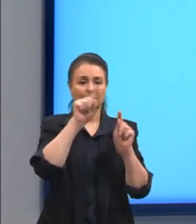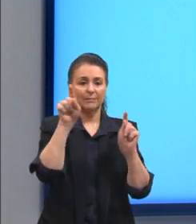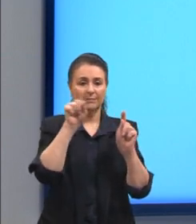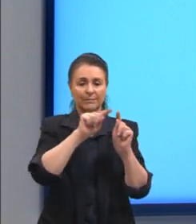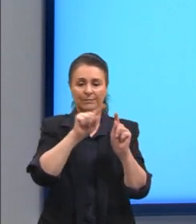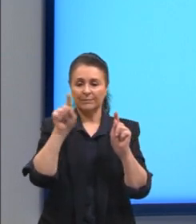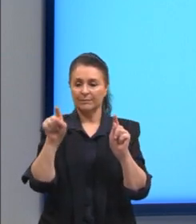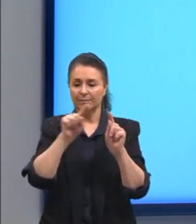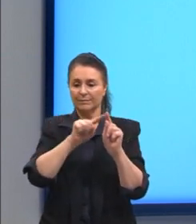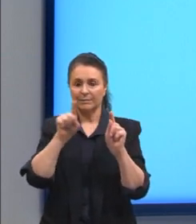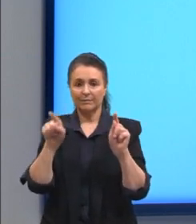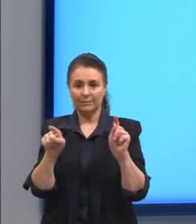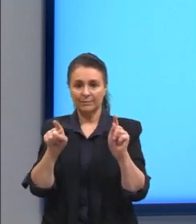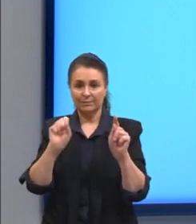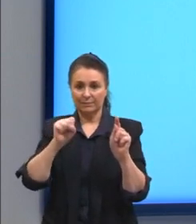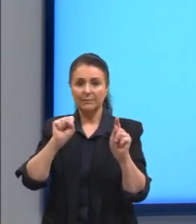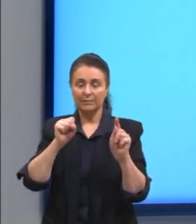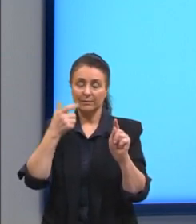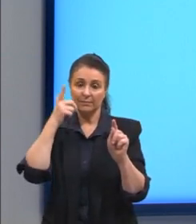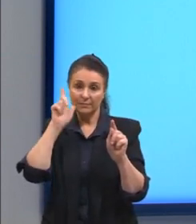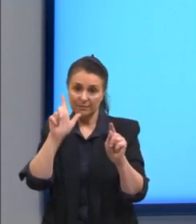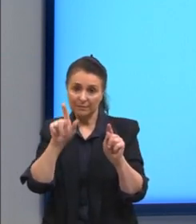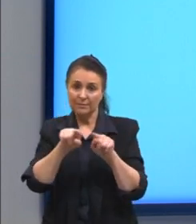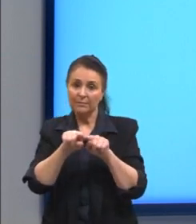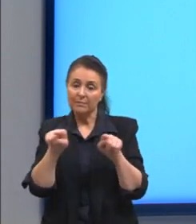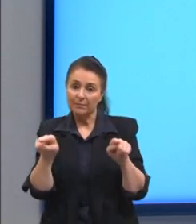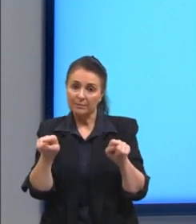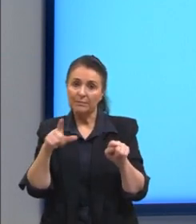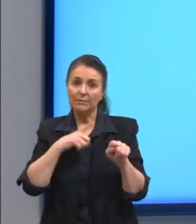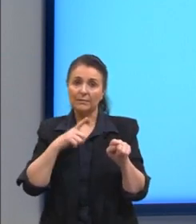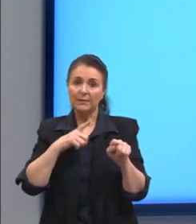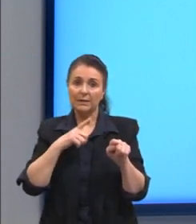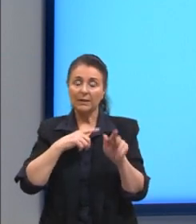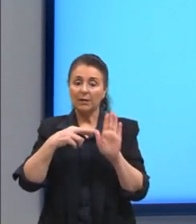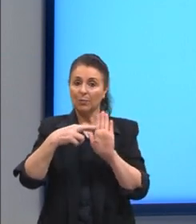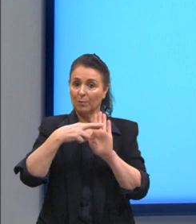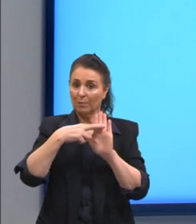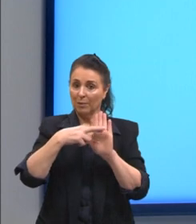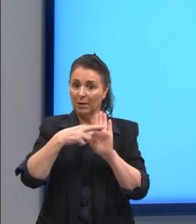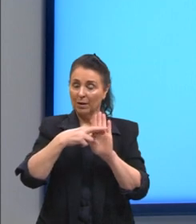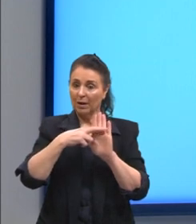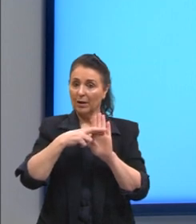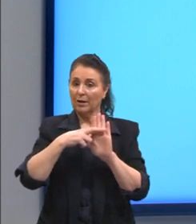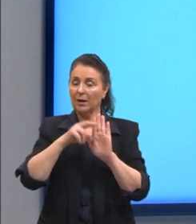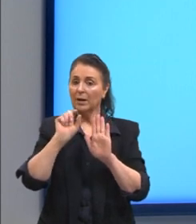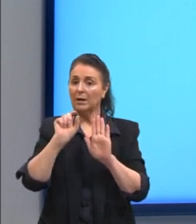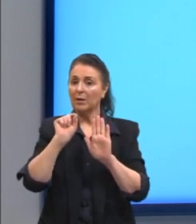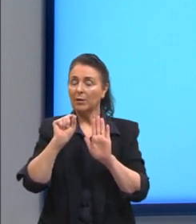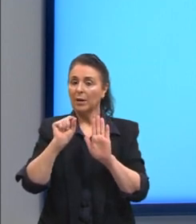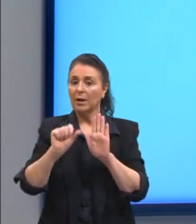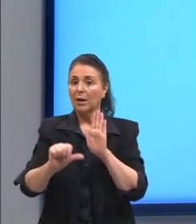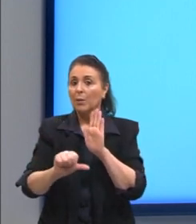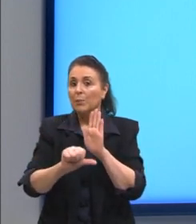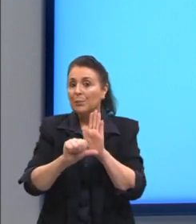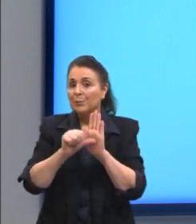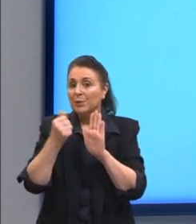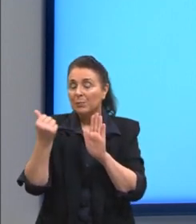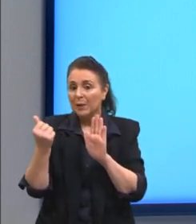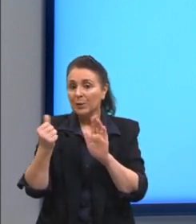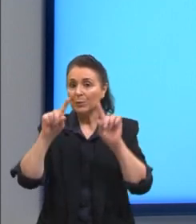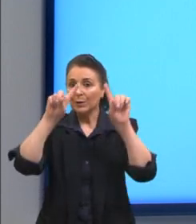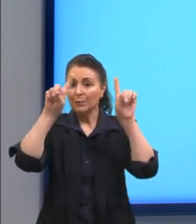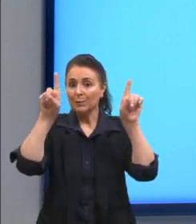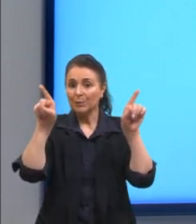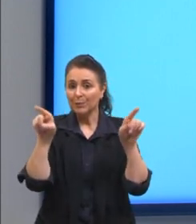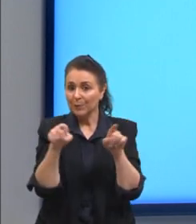chuveirinho? Sim, dá para resolver. Mas nós temos essa regrinha, então, que é o nosso primeiro produto notável, tá?